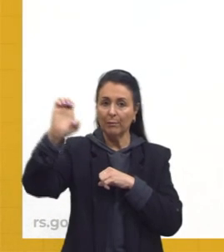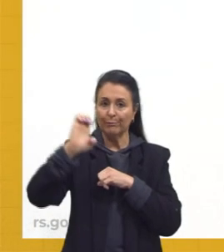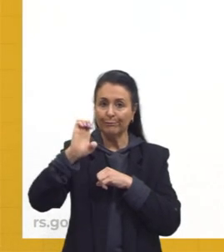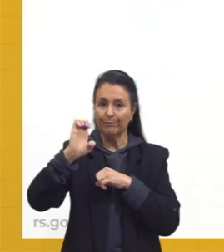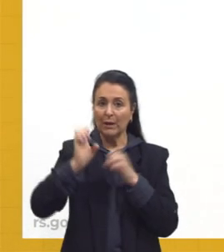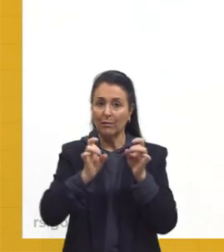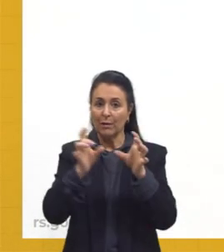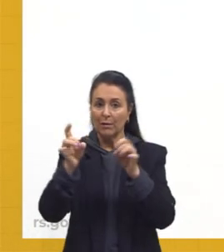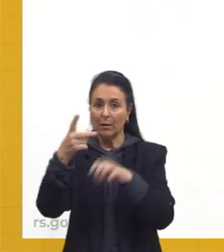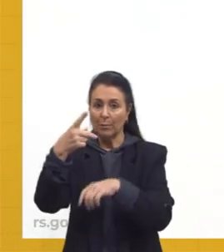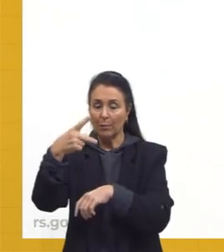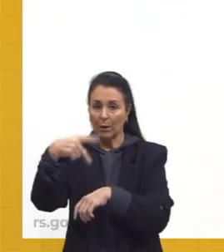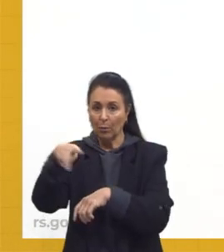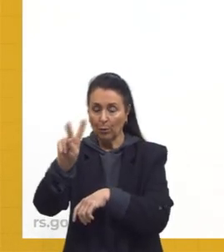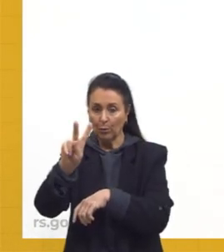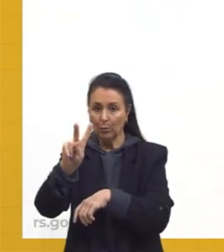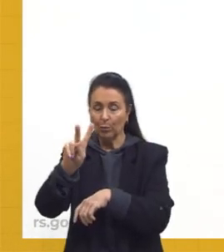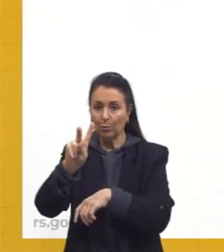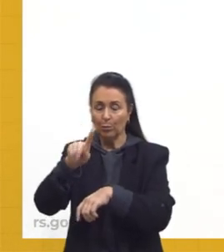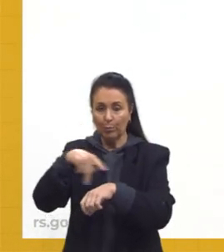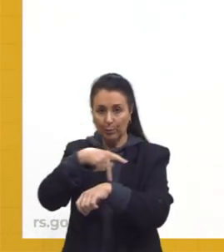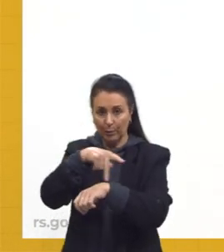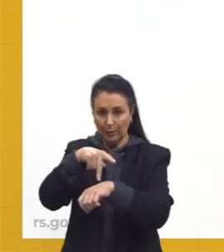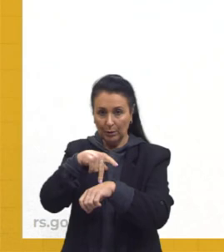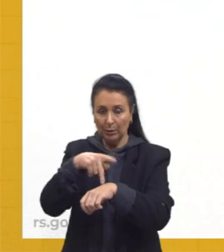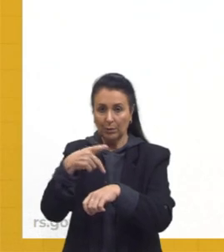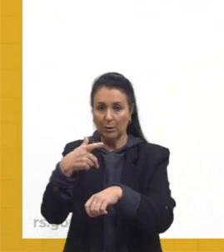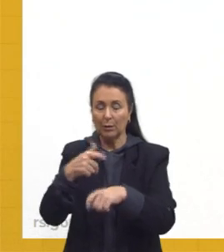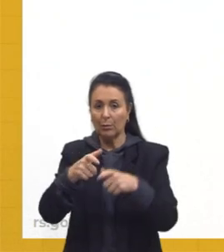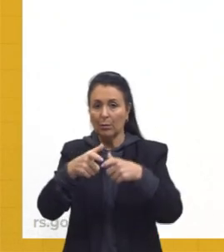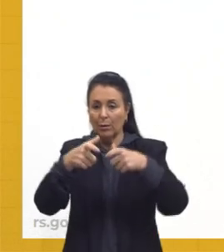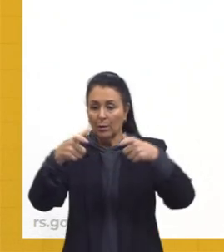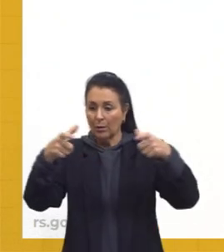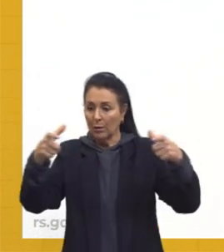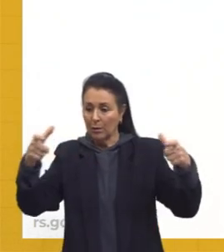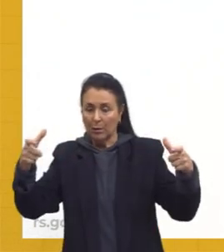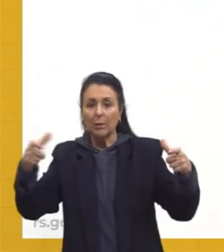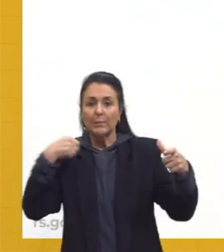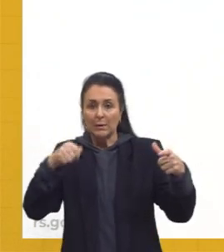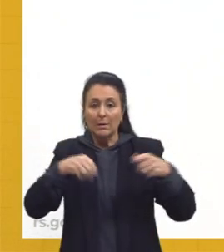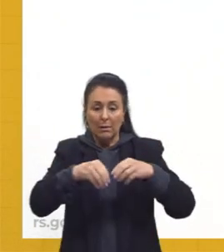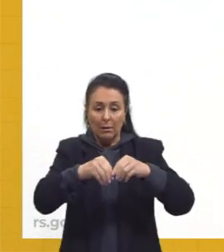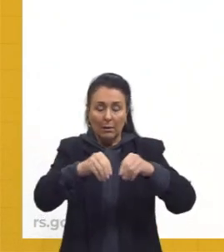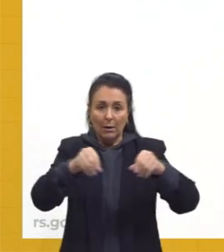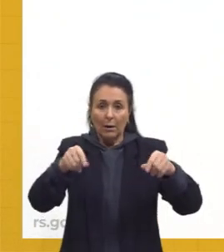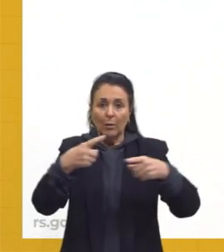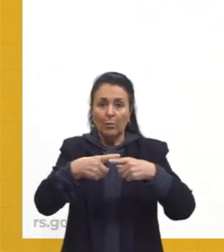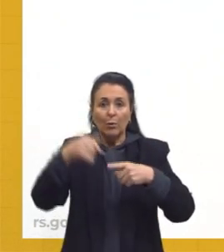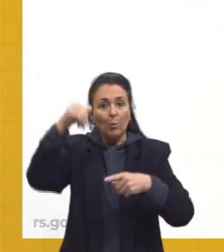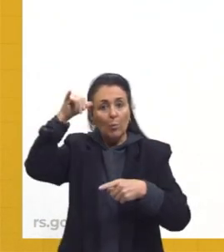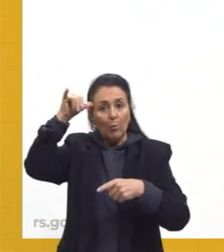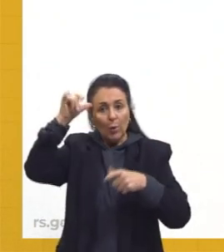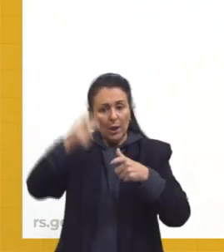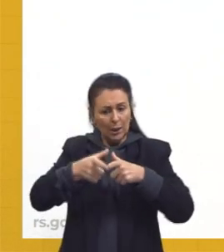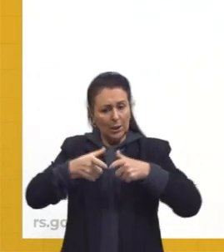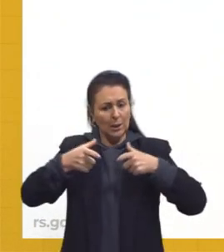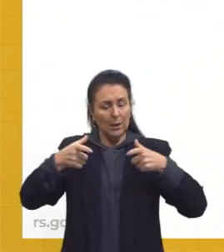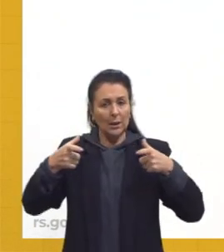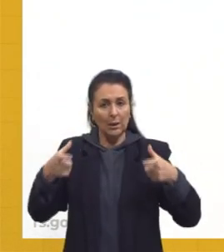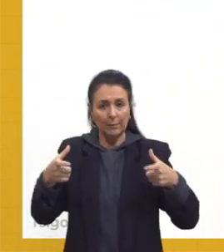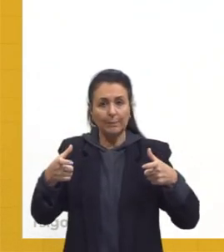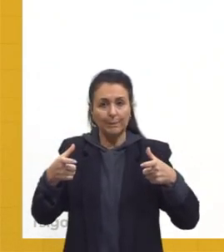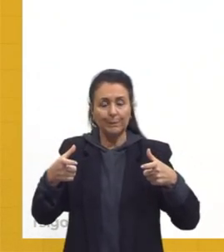tecnologia, demanda muita área, né, esse animal vai ter que percorrer uma área grande, ele é um animal grande, né, aí de